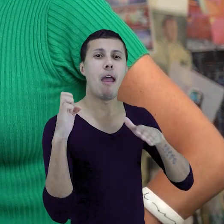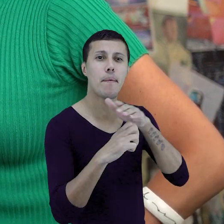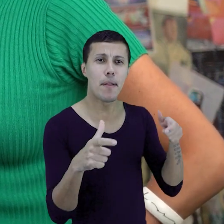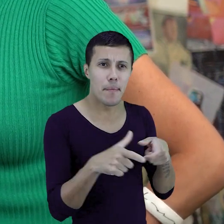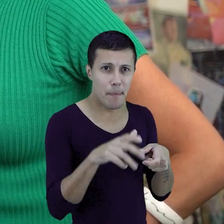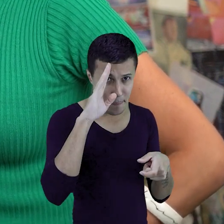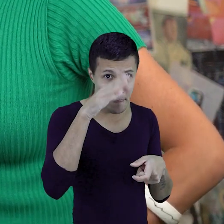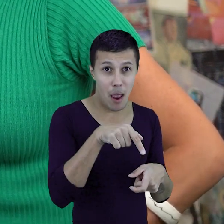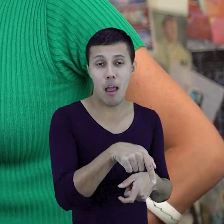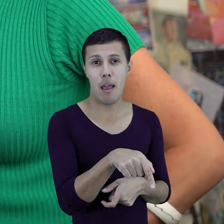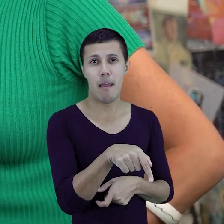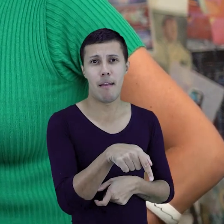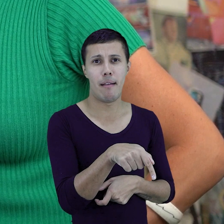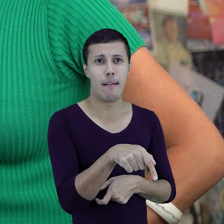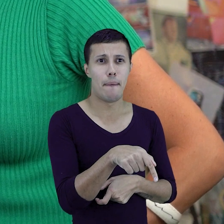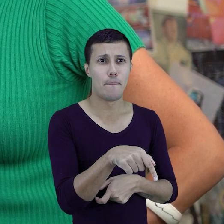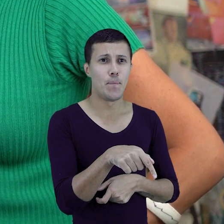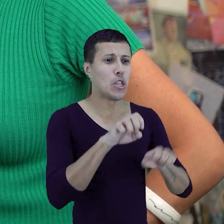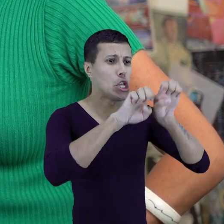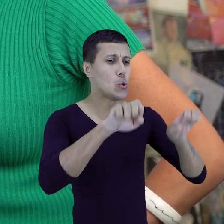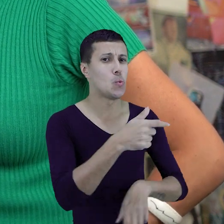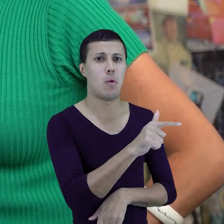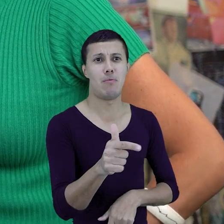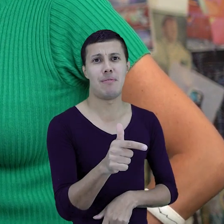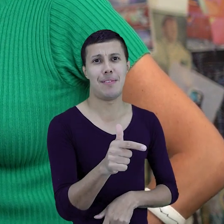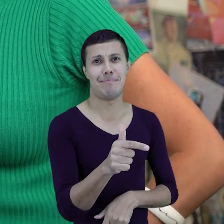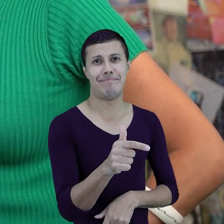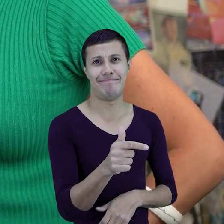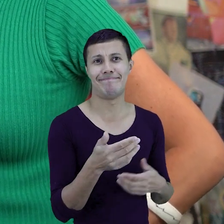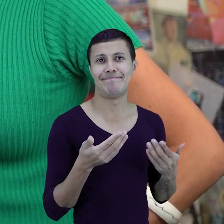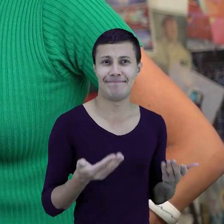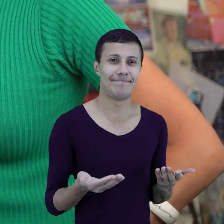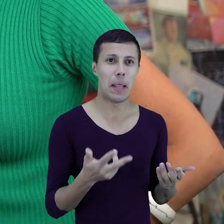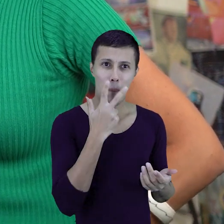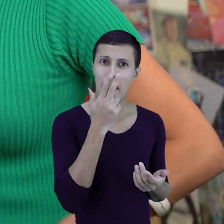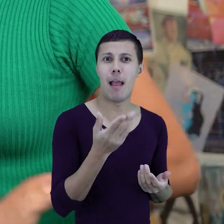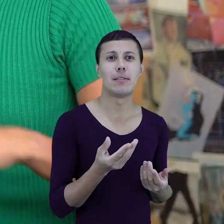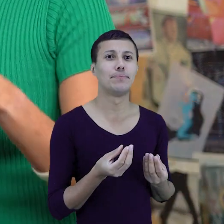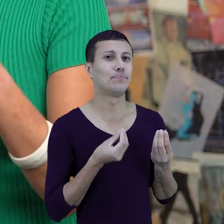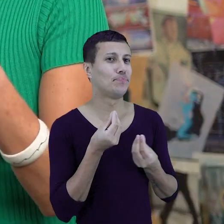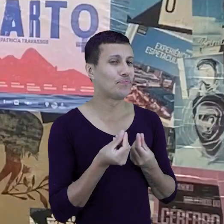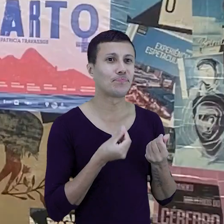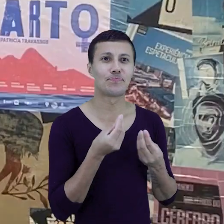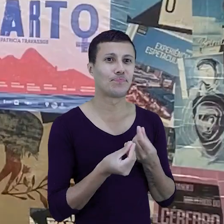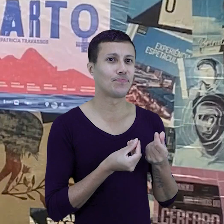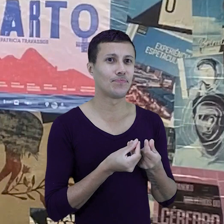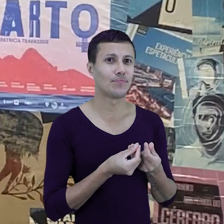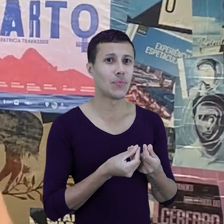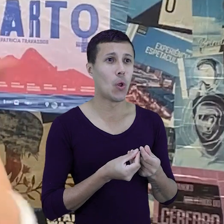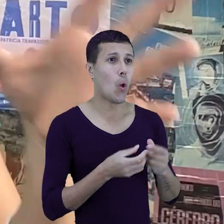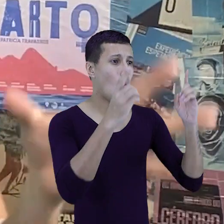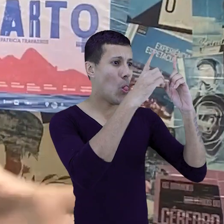especialmente, ainda são muito desestruturadas, né, Mônica? Muitas vezes é sempre um